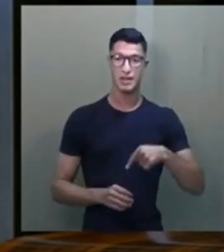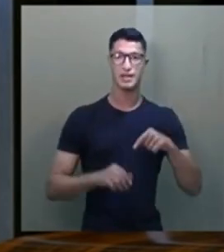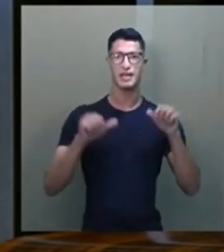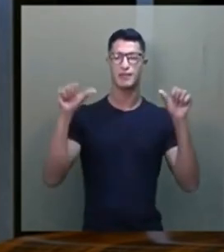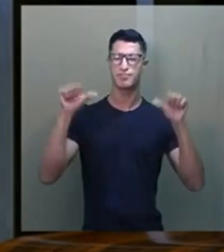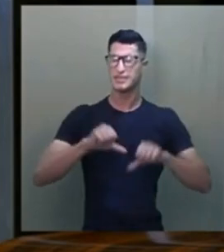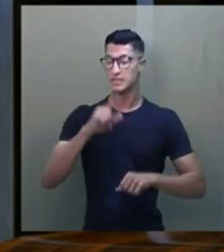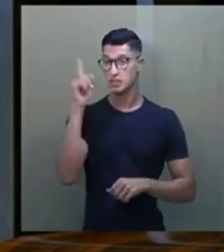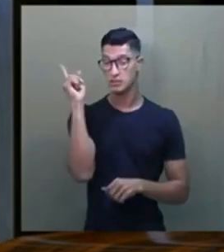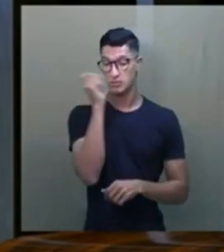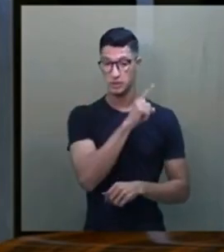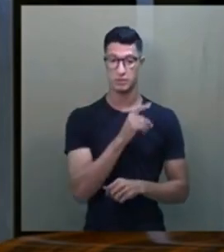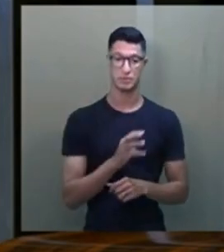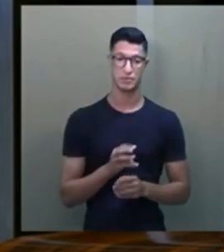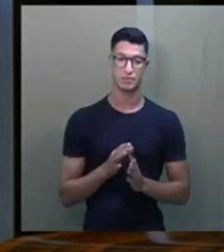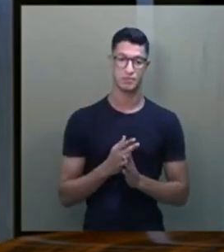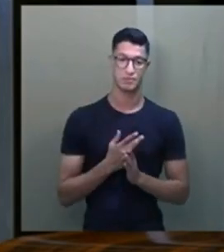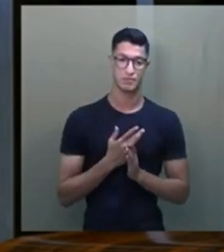bem difícil.